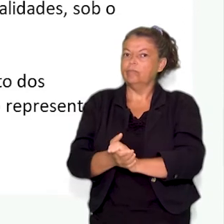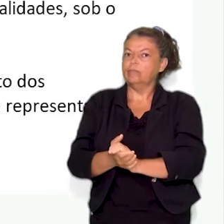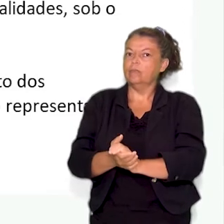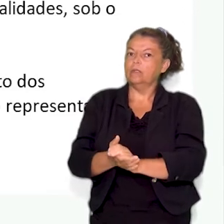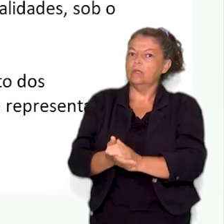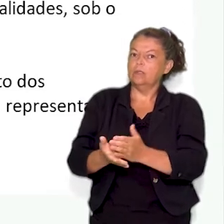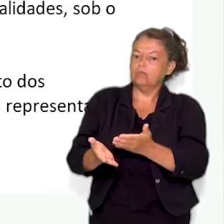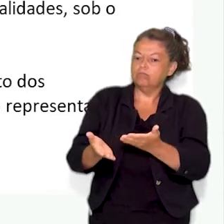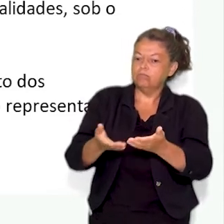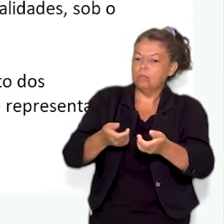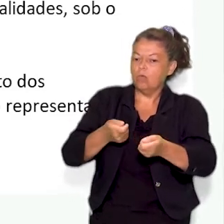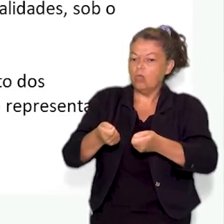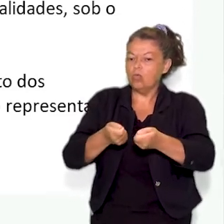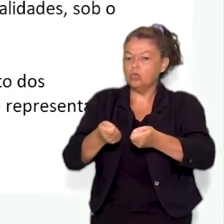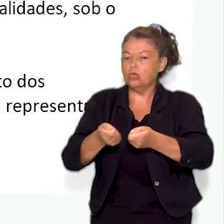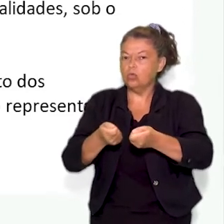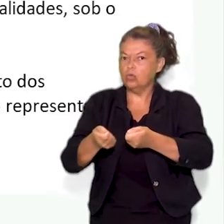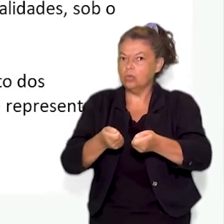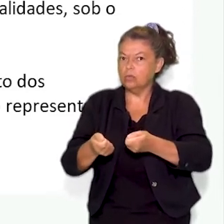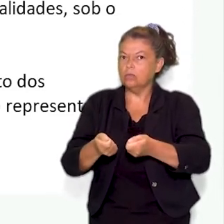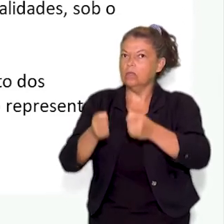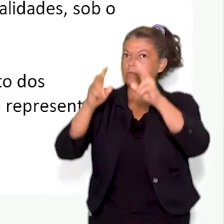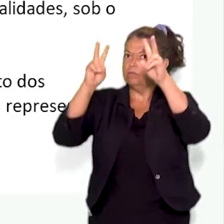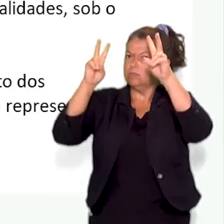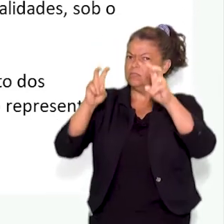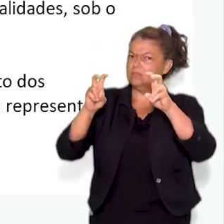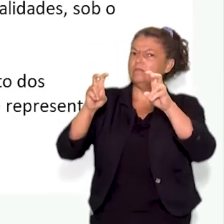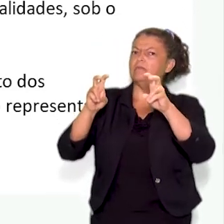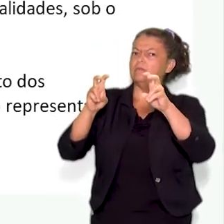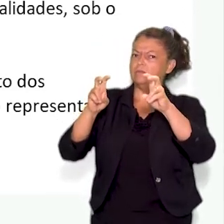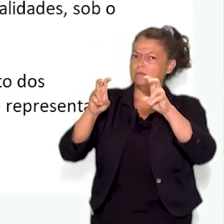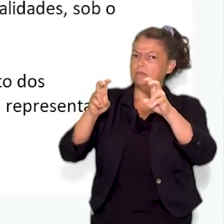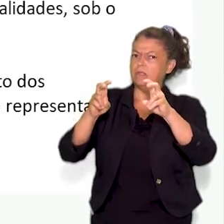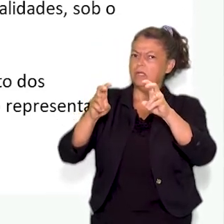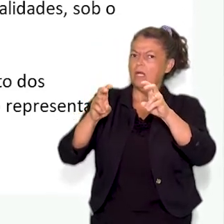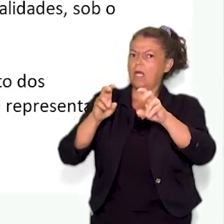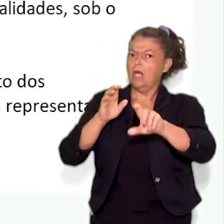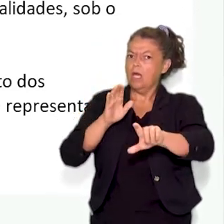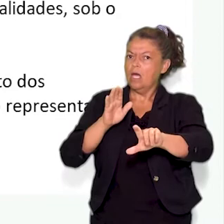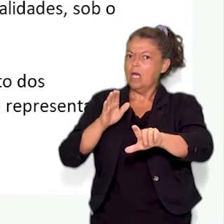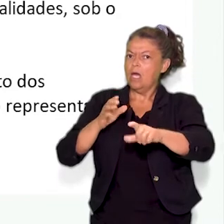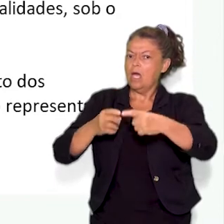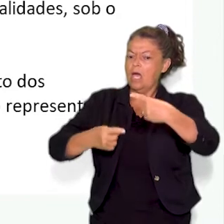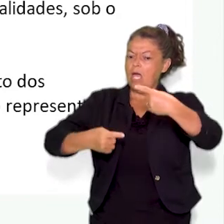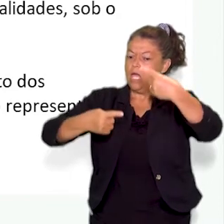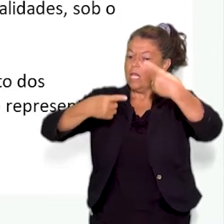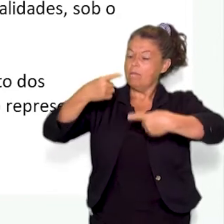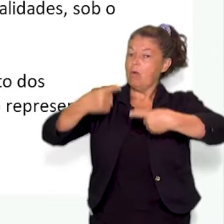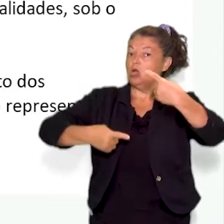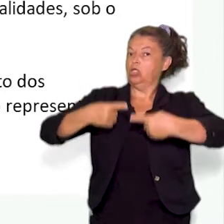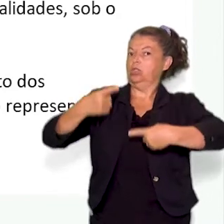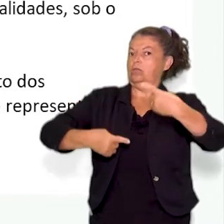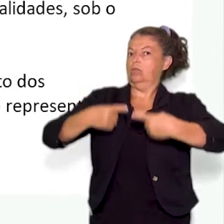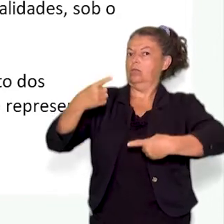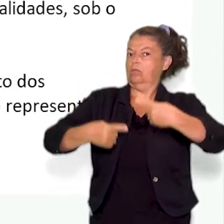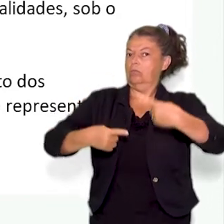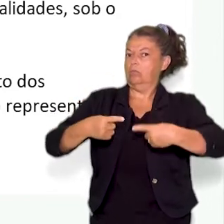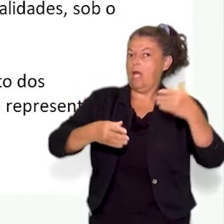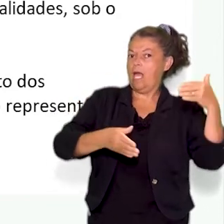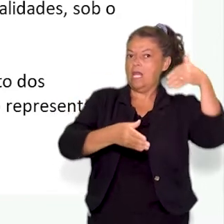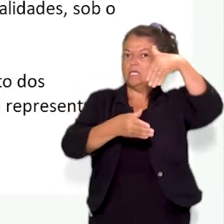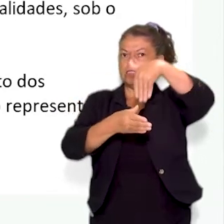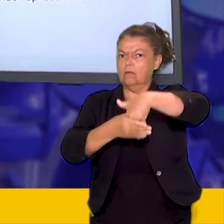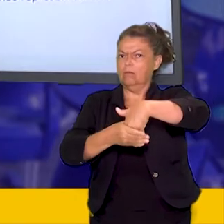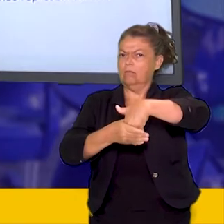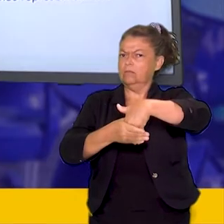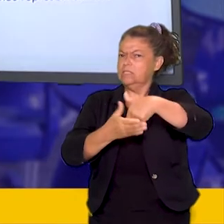O voto de cabresto foi uma forma eleitoral, arbitrária e imposta pelos coronéis desde o tempo do